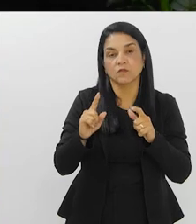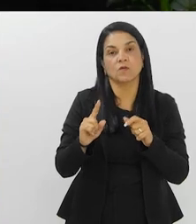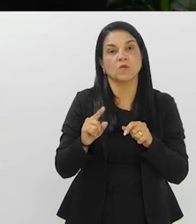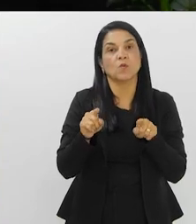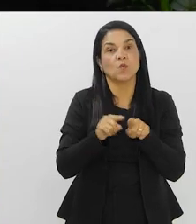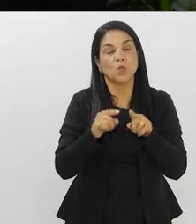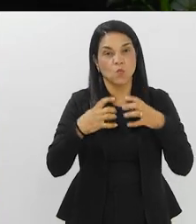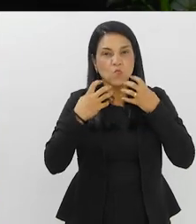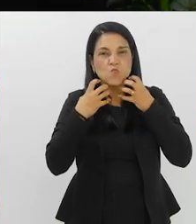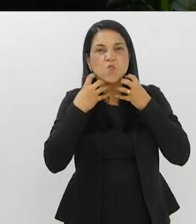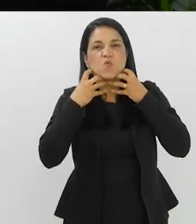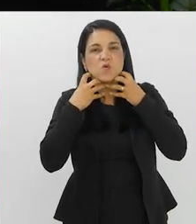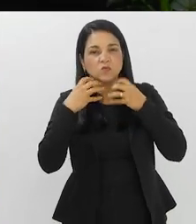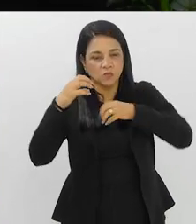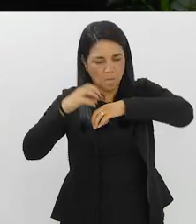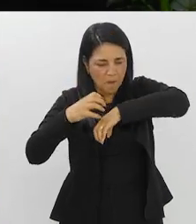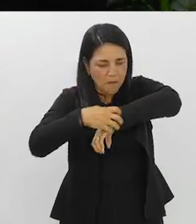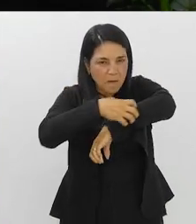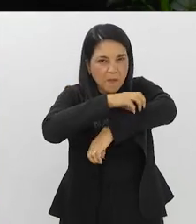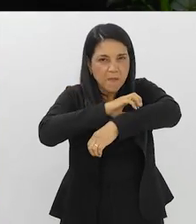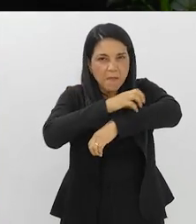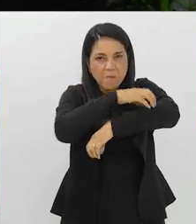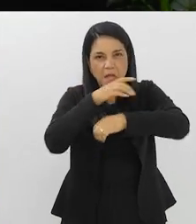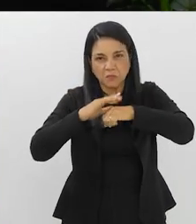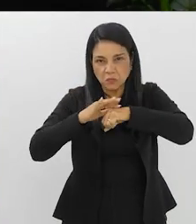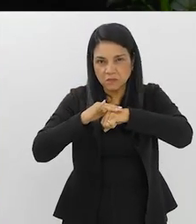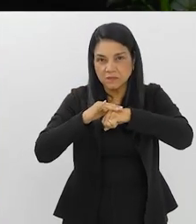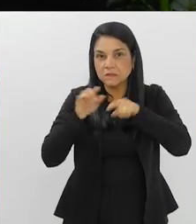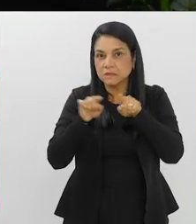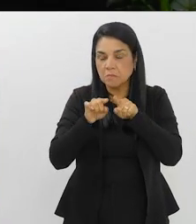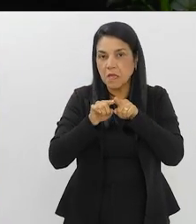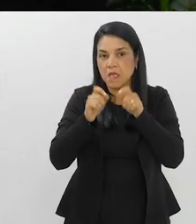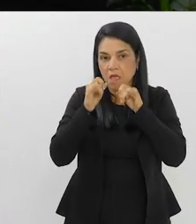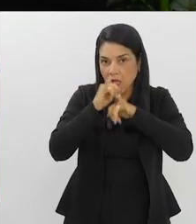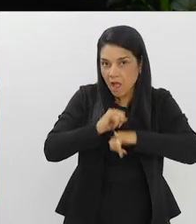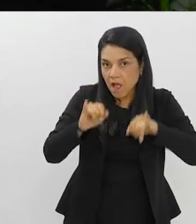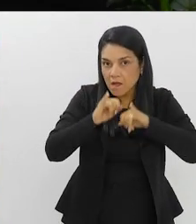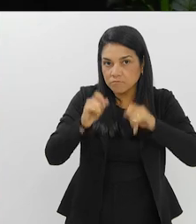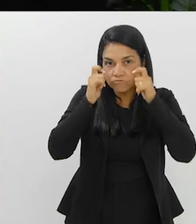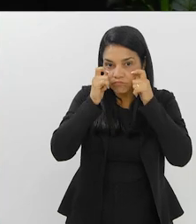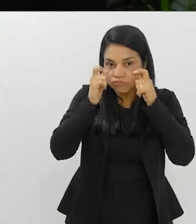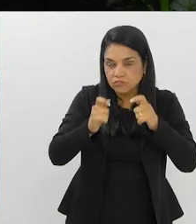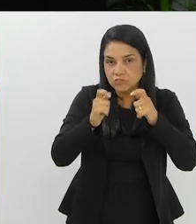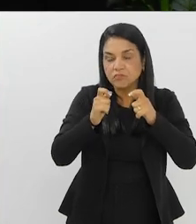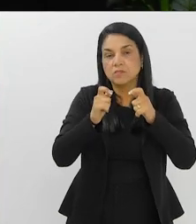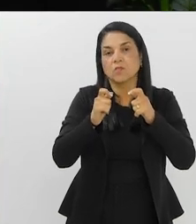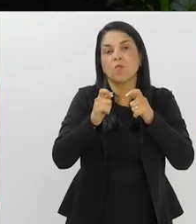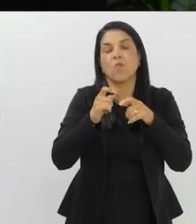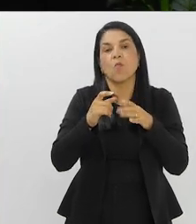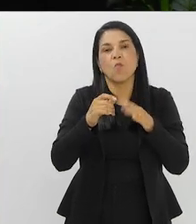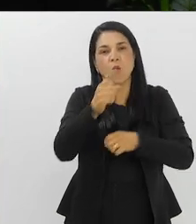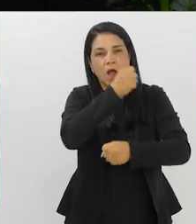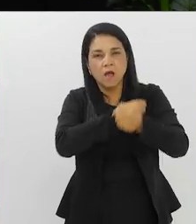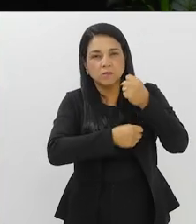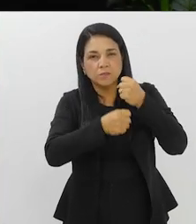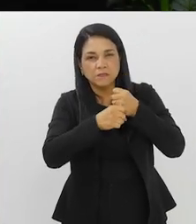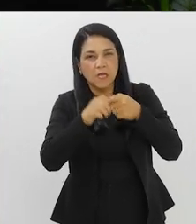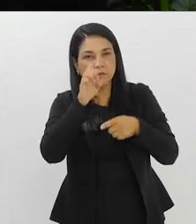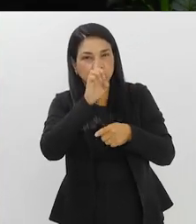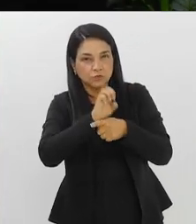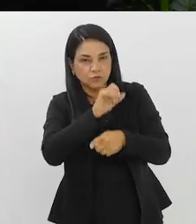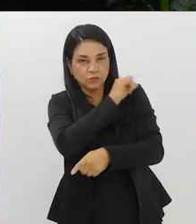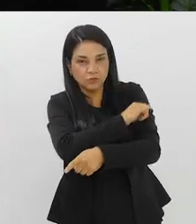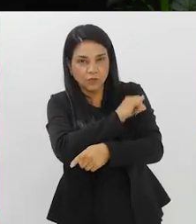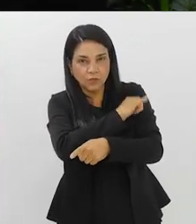não foi o único. Coqueluche e sarampo também estão na linha de atenção. Por mais que tenha havido um aumento ano passado no Estado,